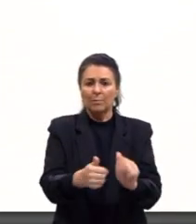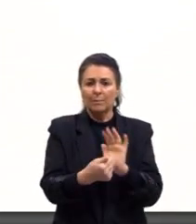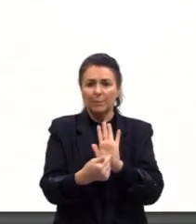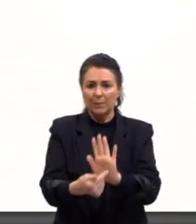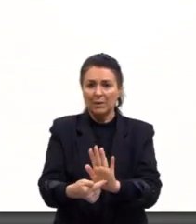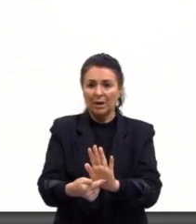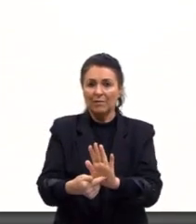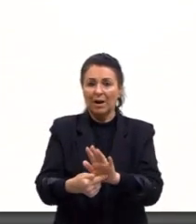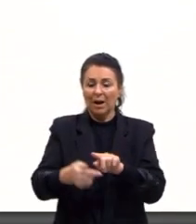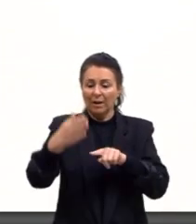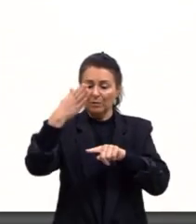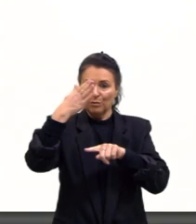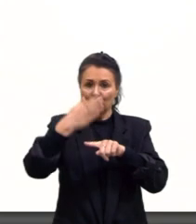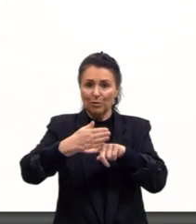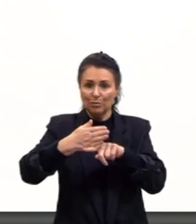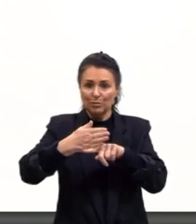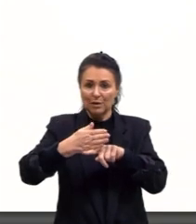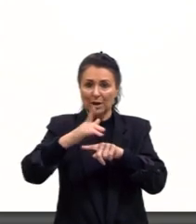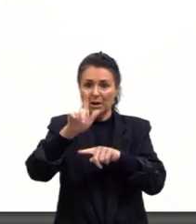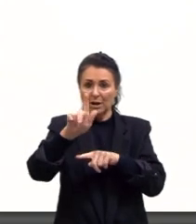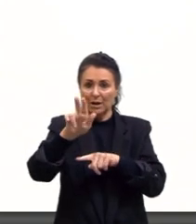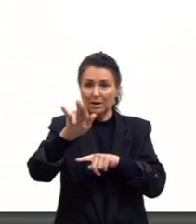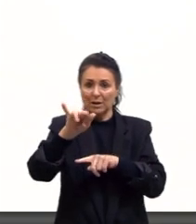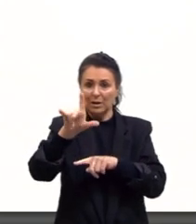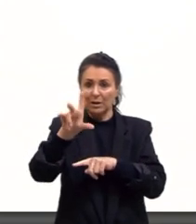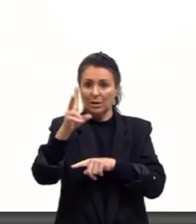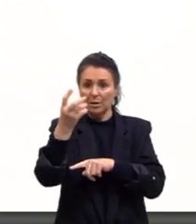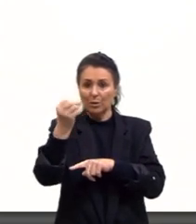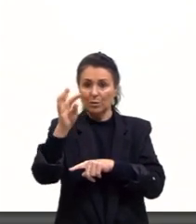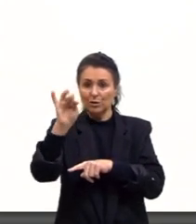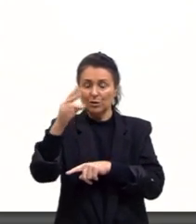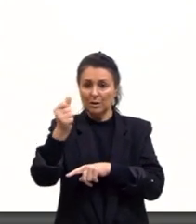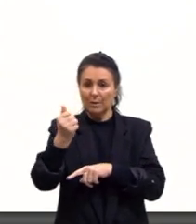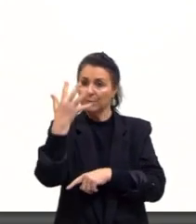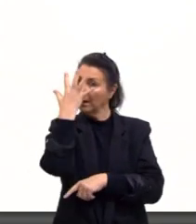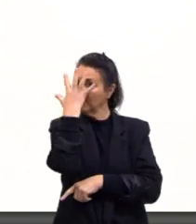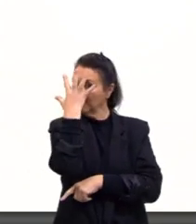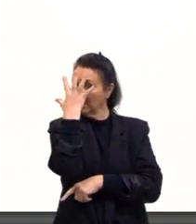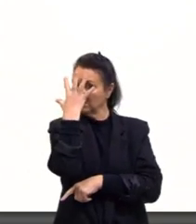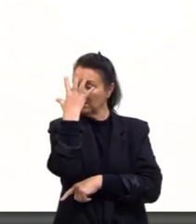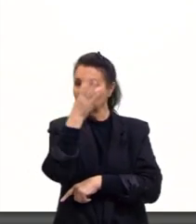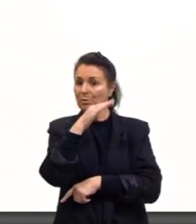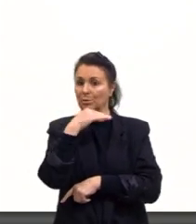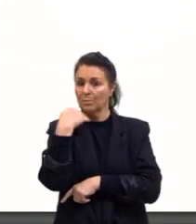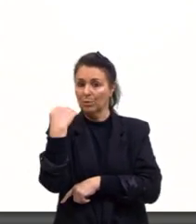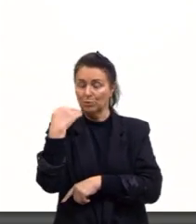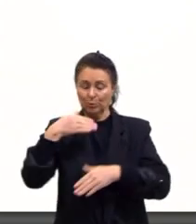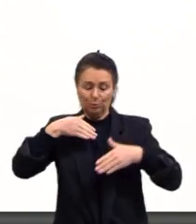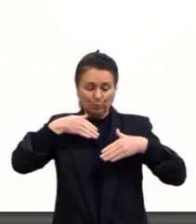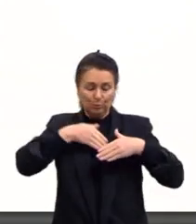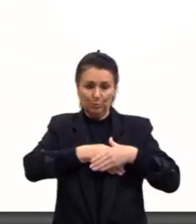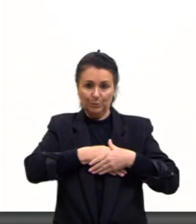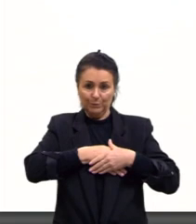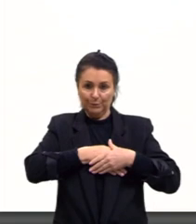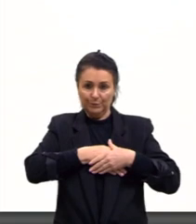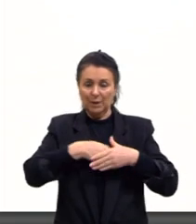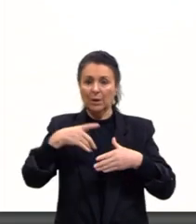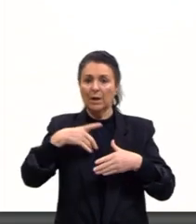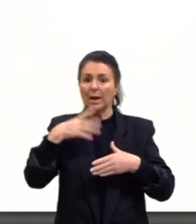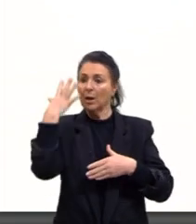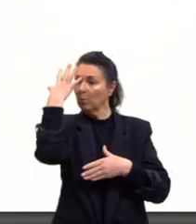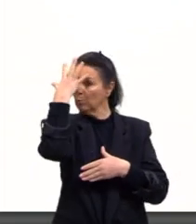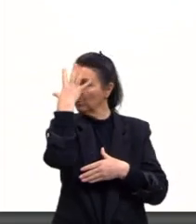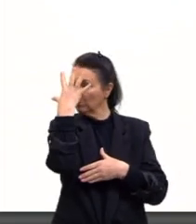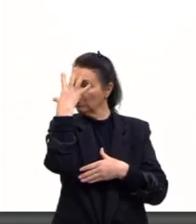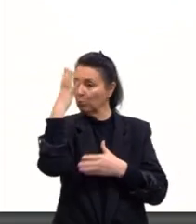guilhotinas. Aqui a gente tem uma máscara fúnebre do Napoleão também, um molde de gesso do rosto